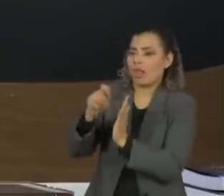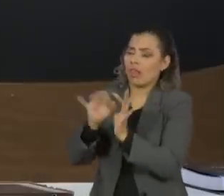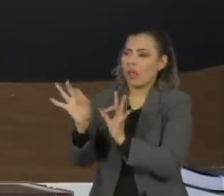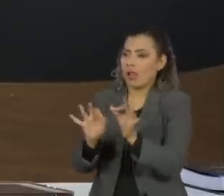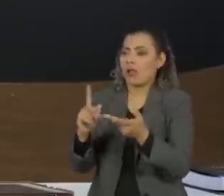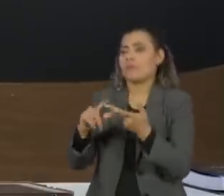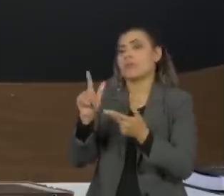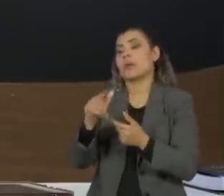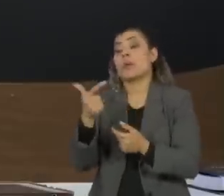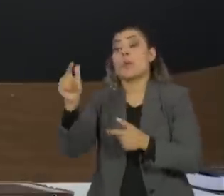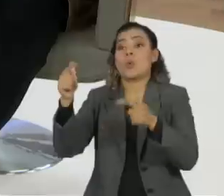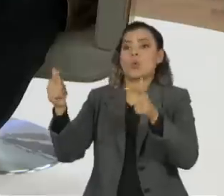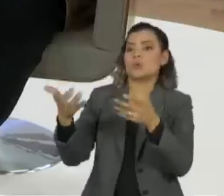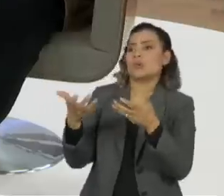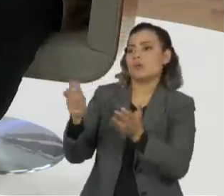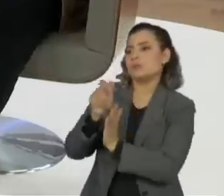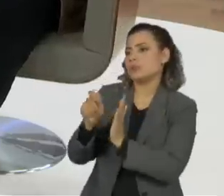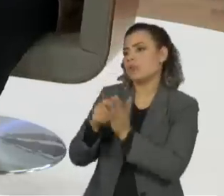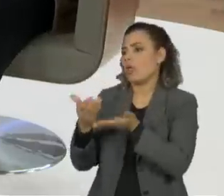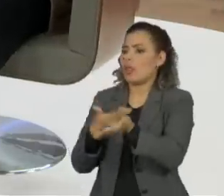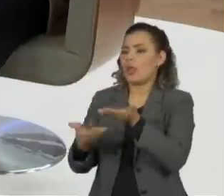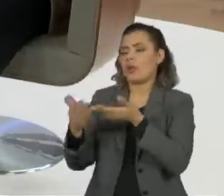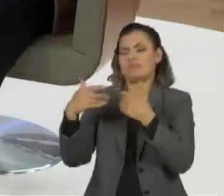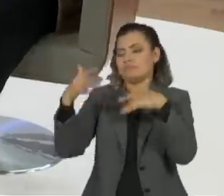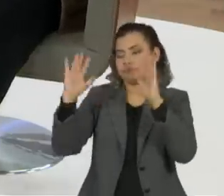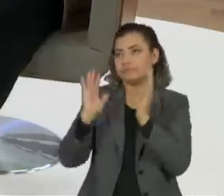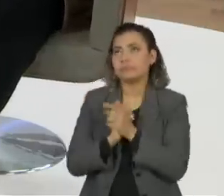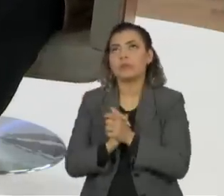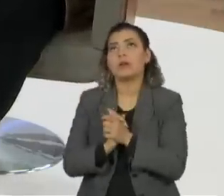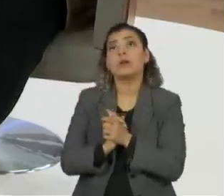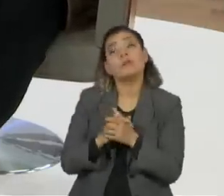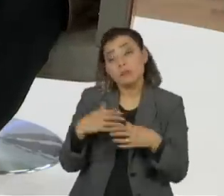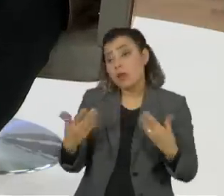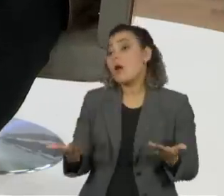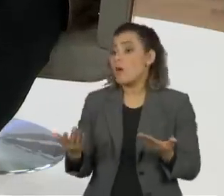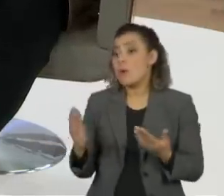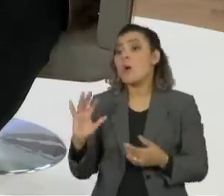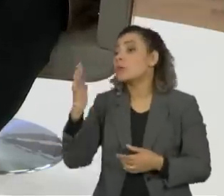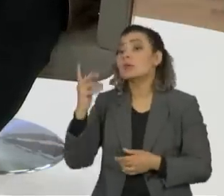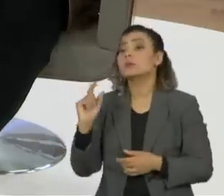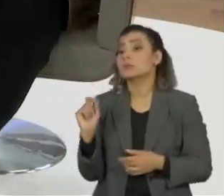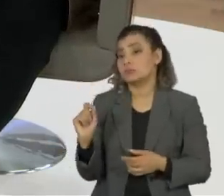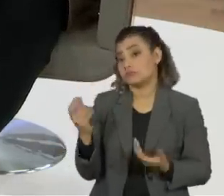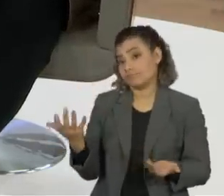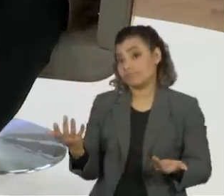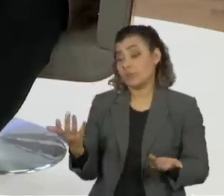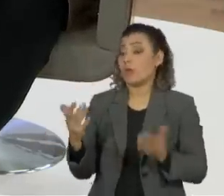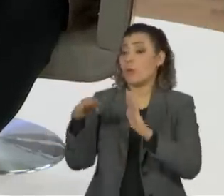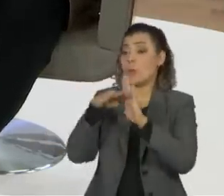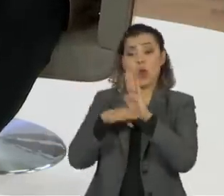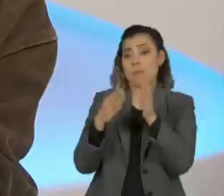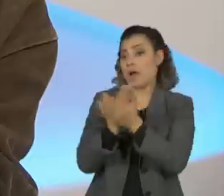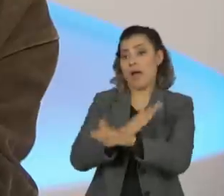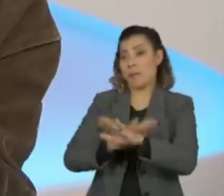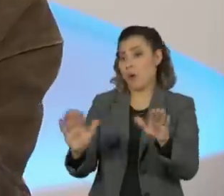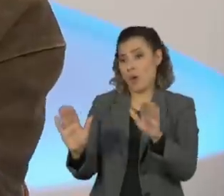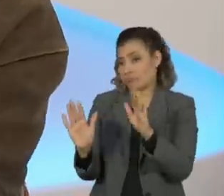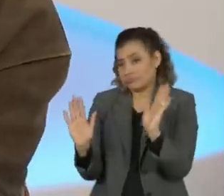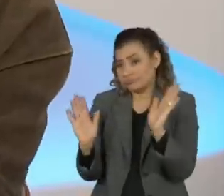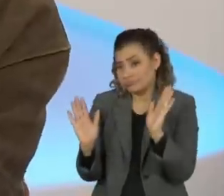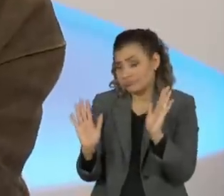outros literatos que queriam que ele escrevesse o livro, etc e tal. Então, o programa acabou e,